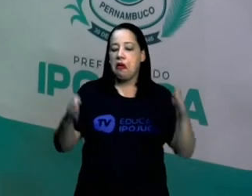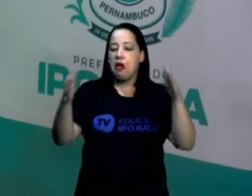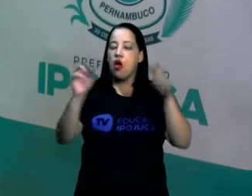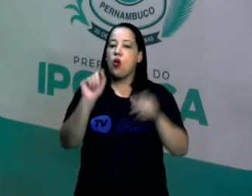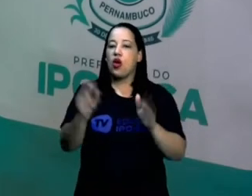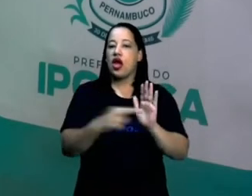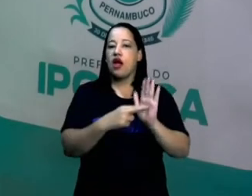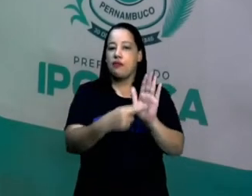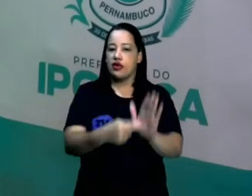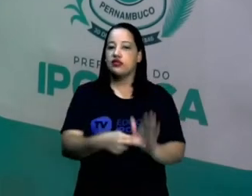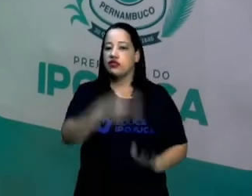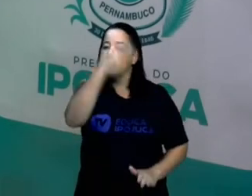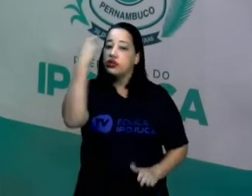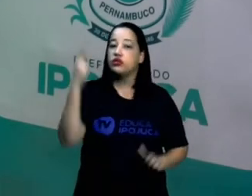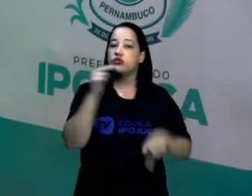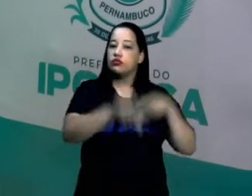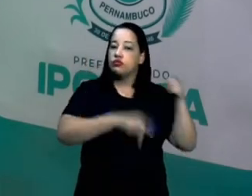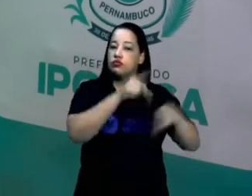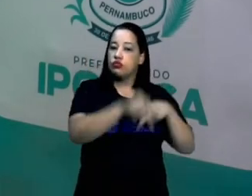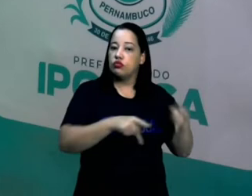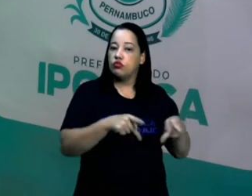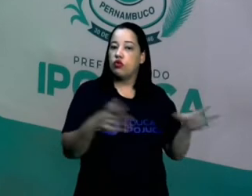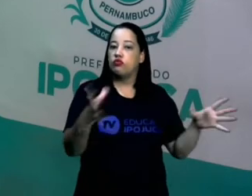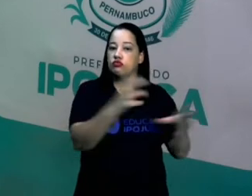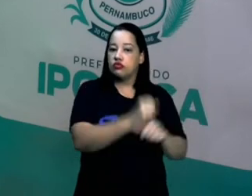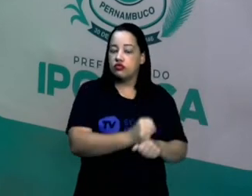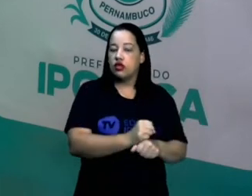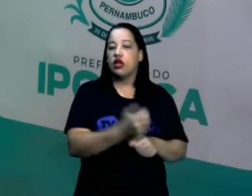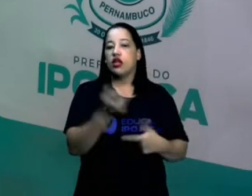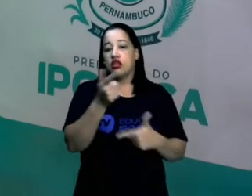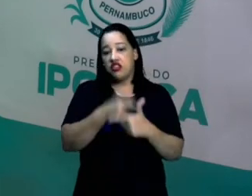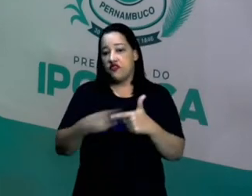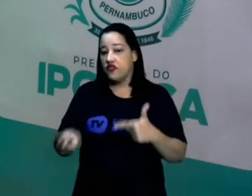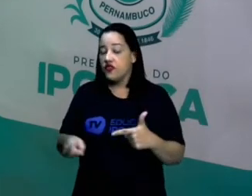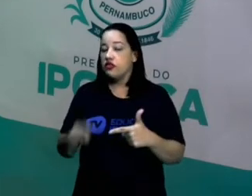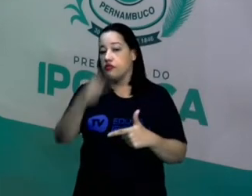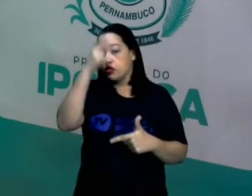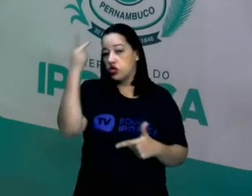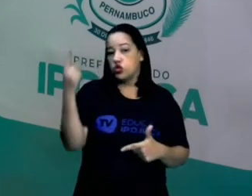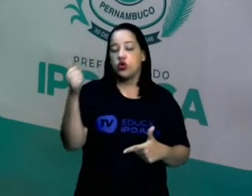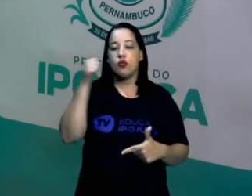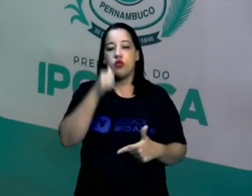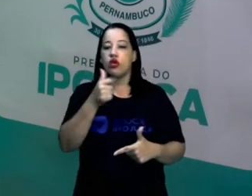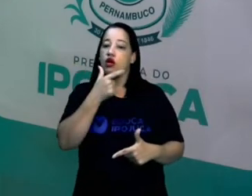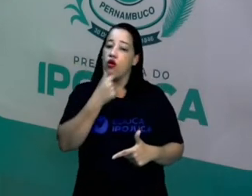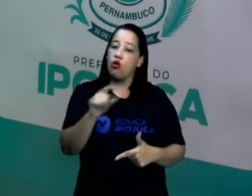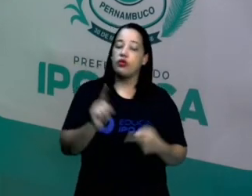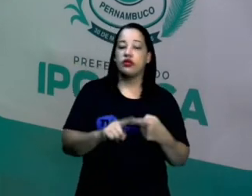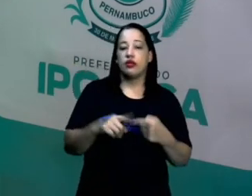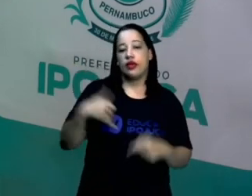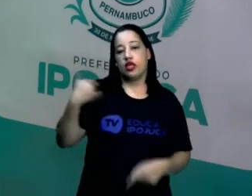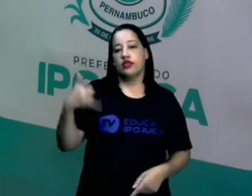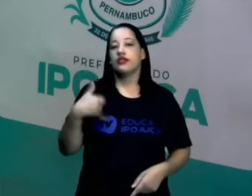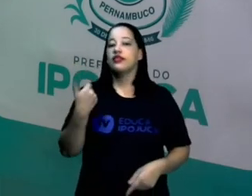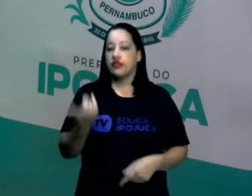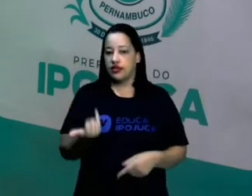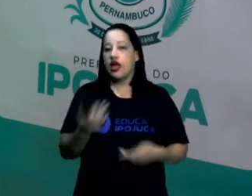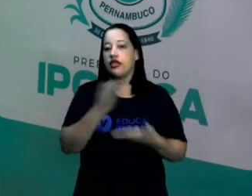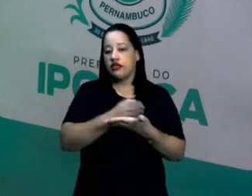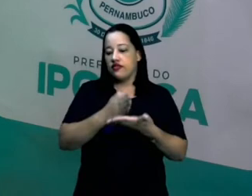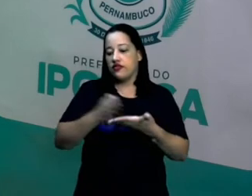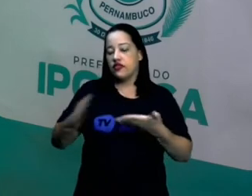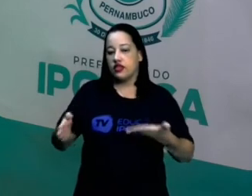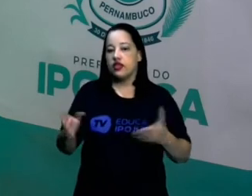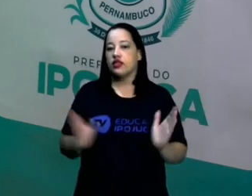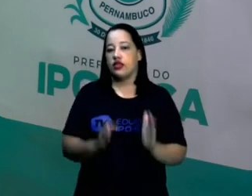representação da população dividido por sexo e por idade, por faixa etária, por isso o nome